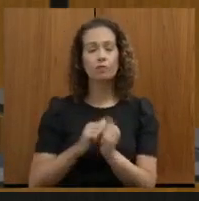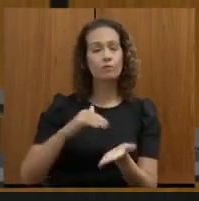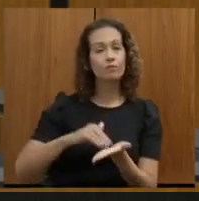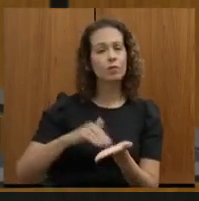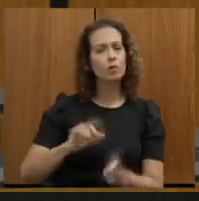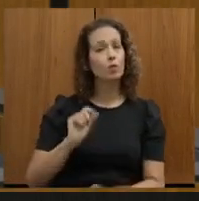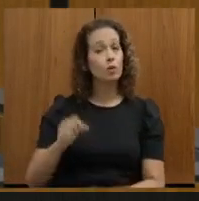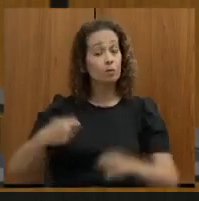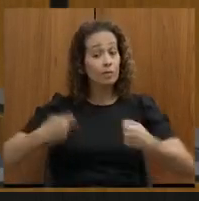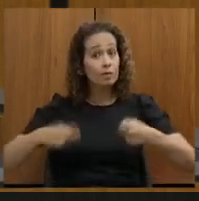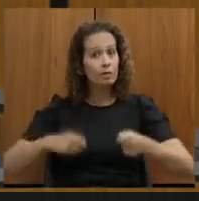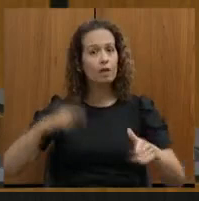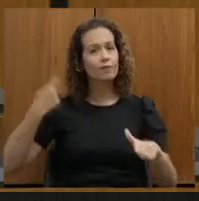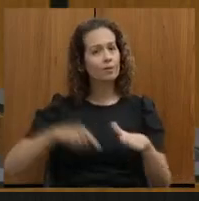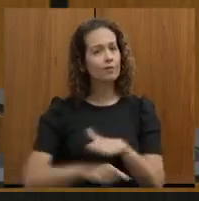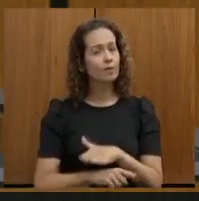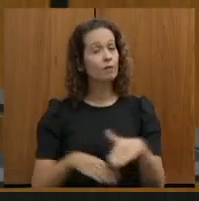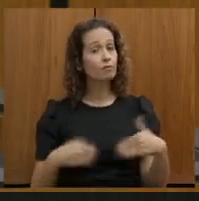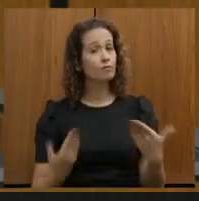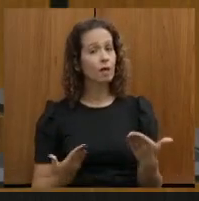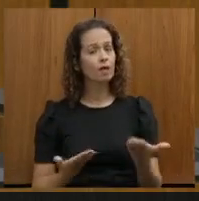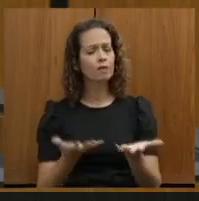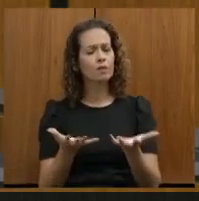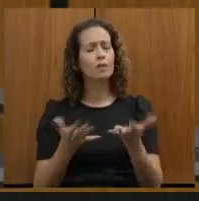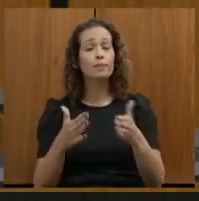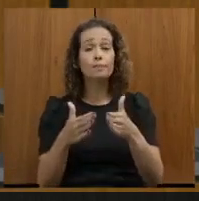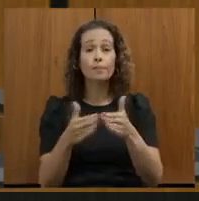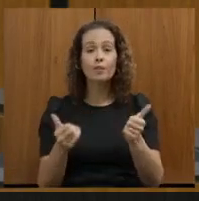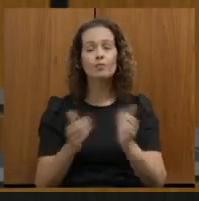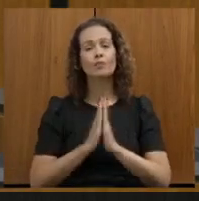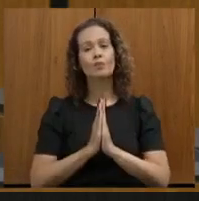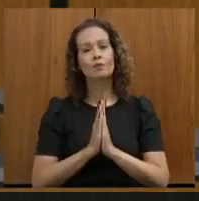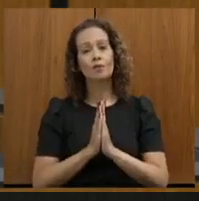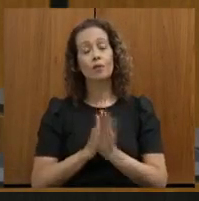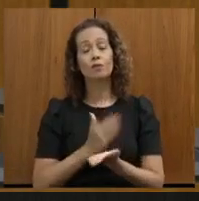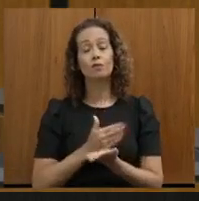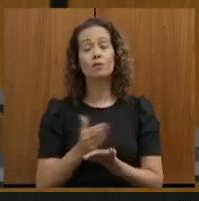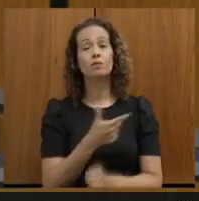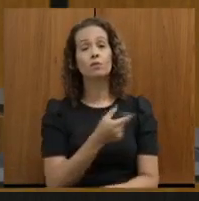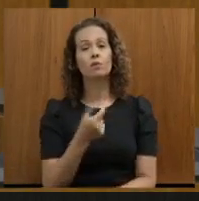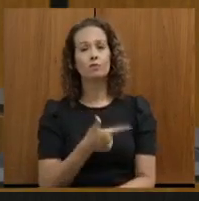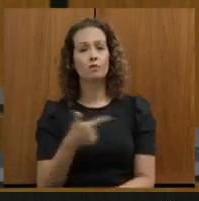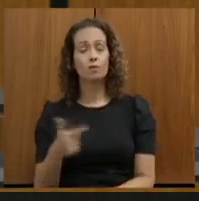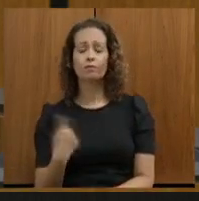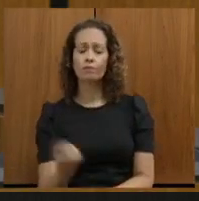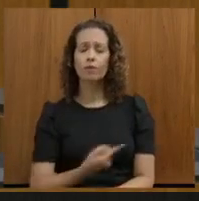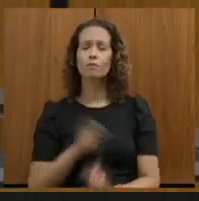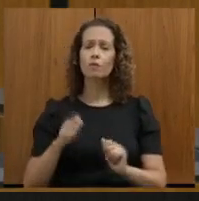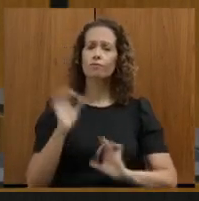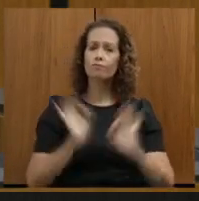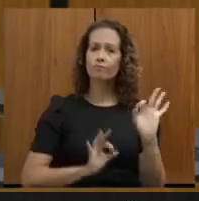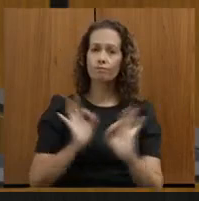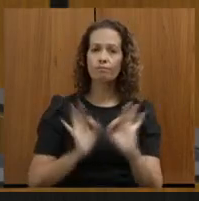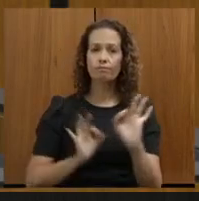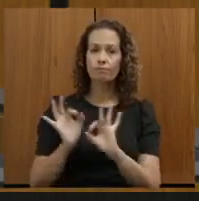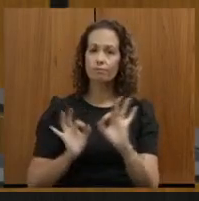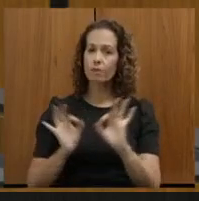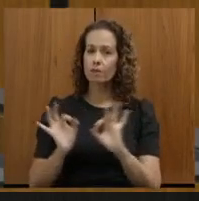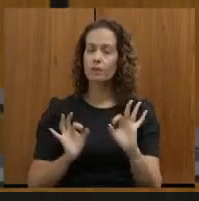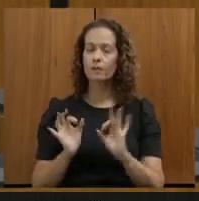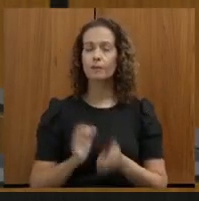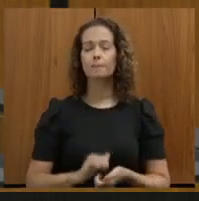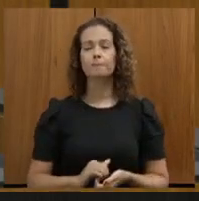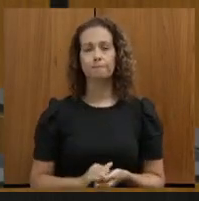deveria ser aprofundado. Então, eu queria deixar o meu pedido para que, no início de 2022, nós possamos organizar à luz